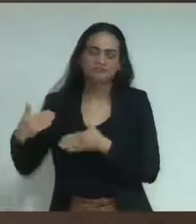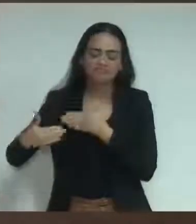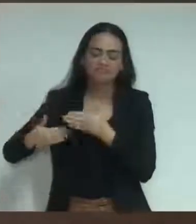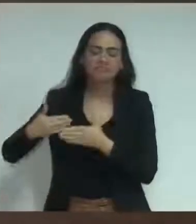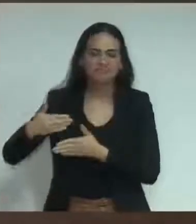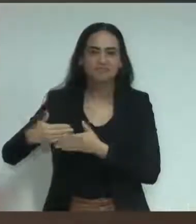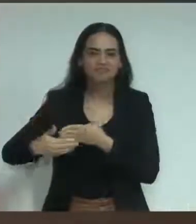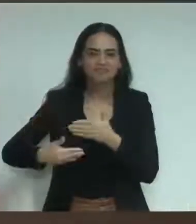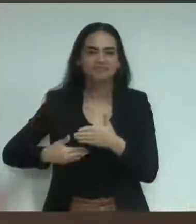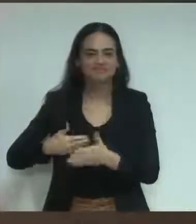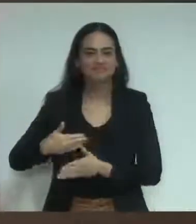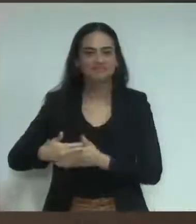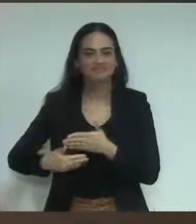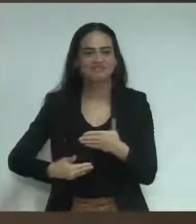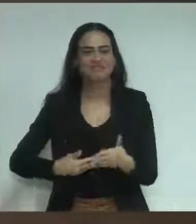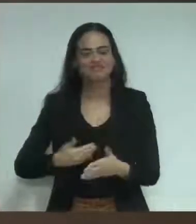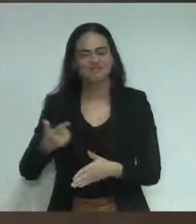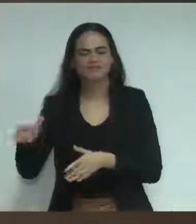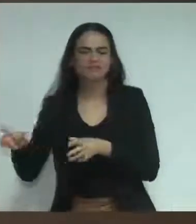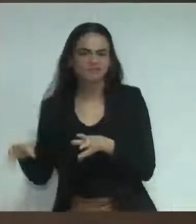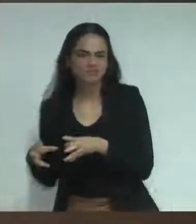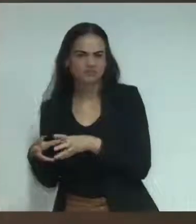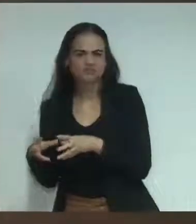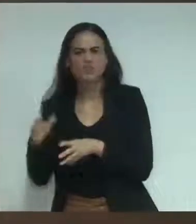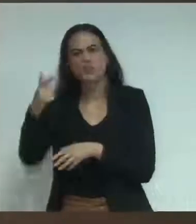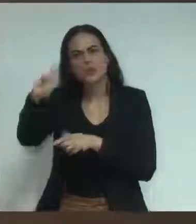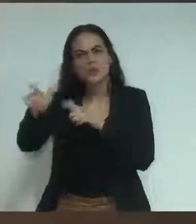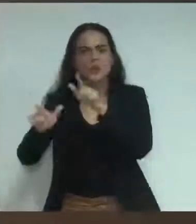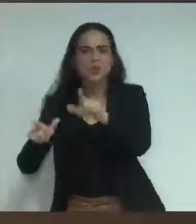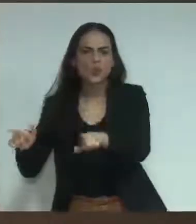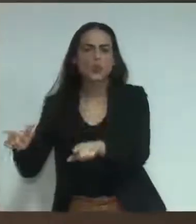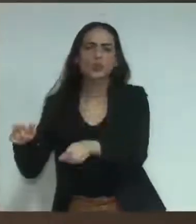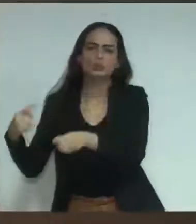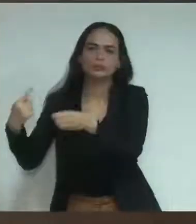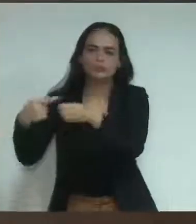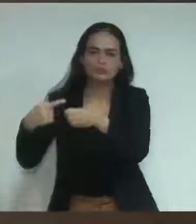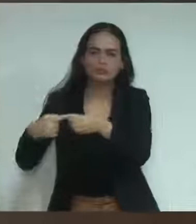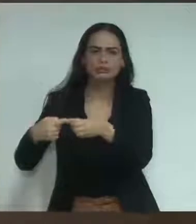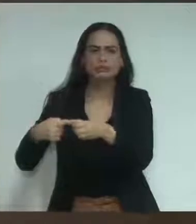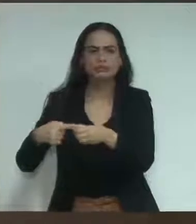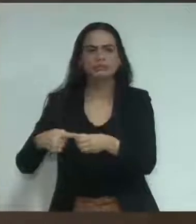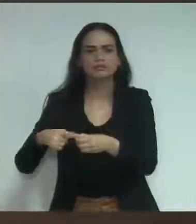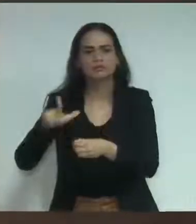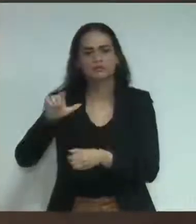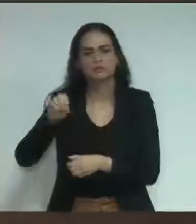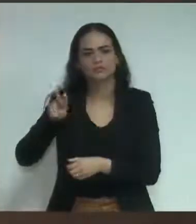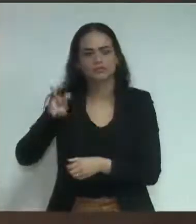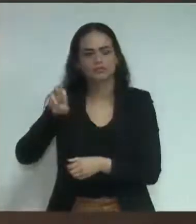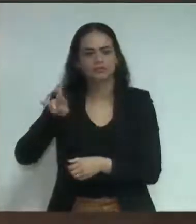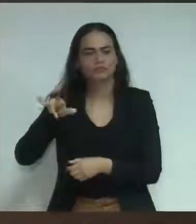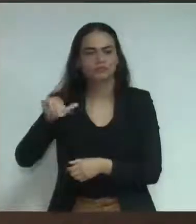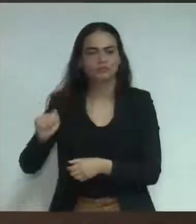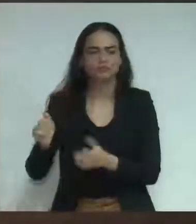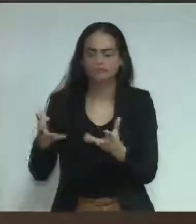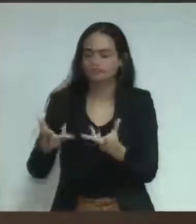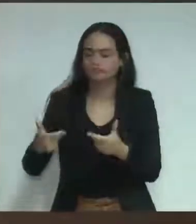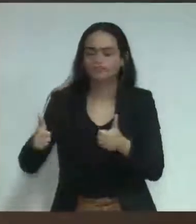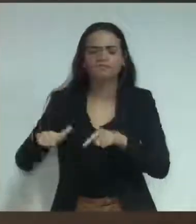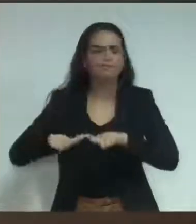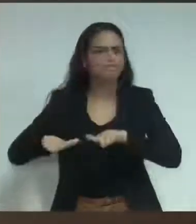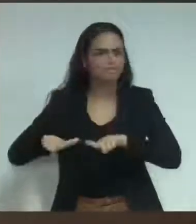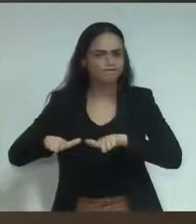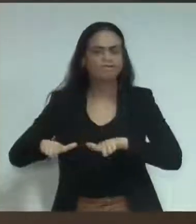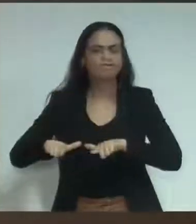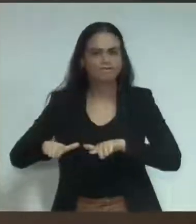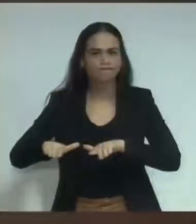outros agrupamentos, em outras cidades, inclusive esteve em Louveira também fazendo um importante trabalho. O Mauri que